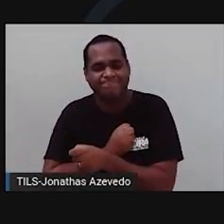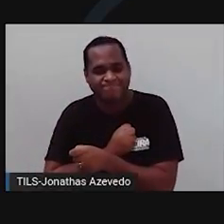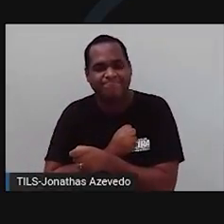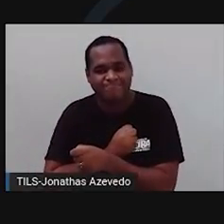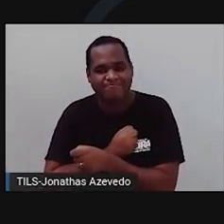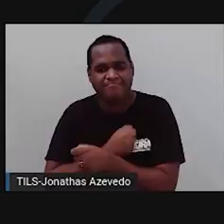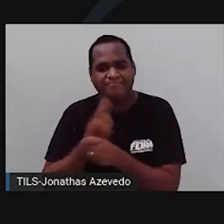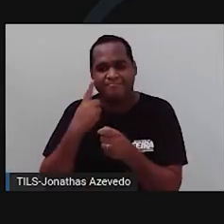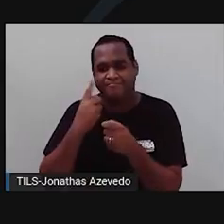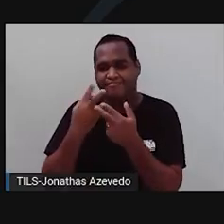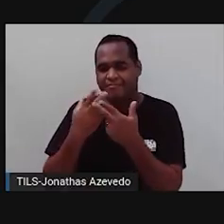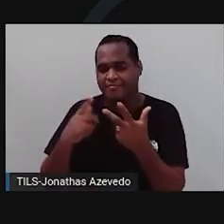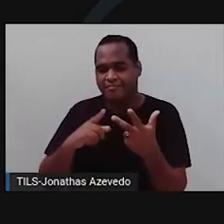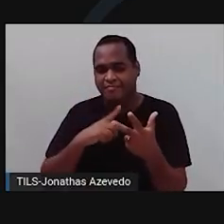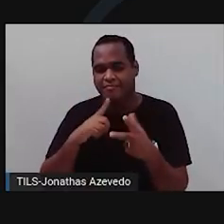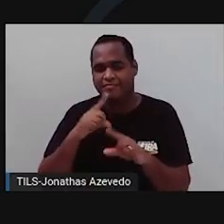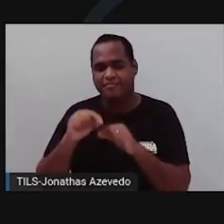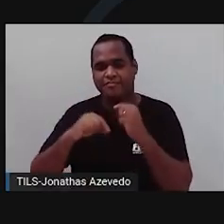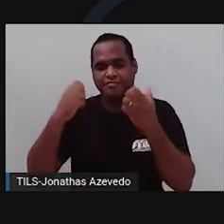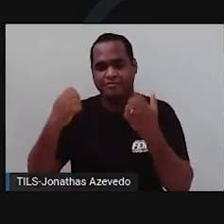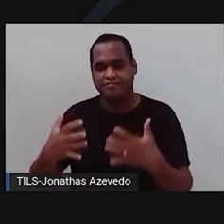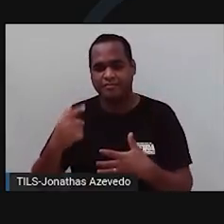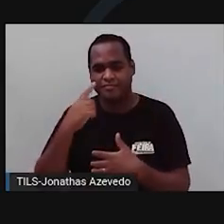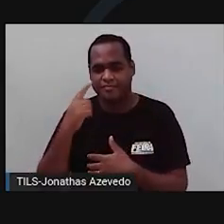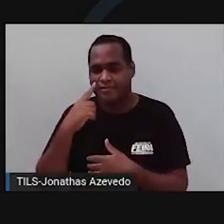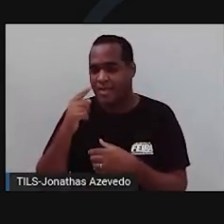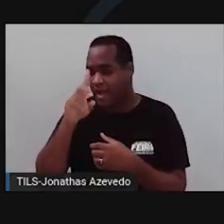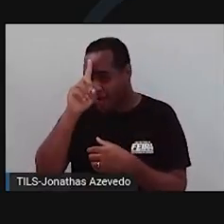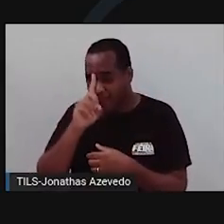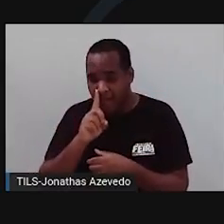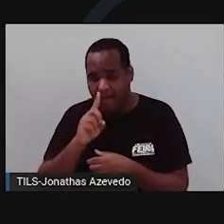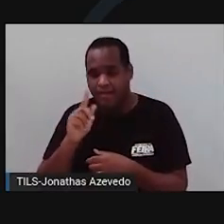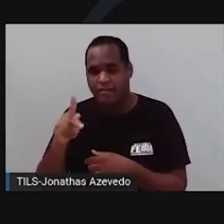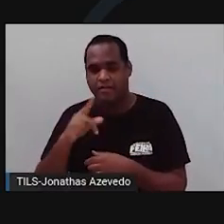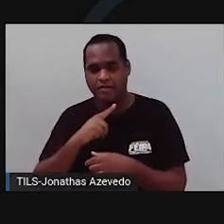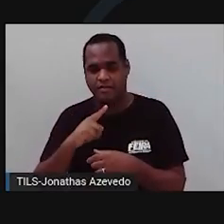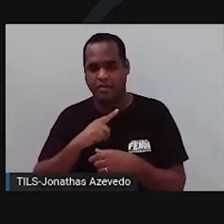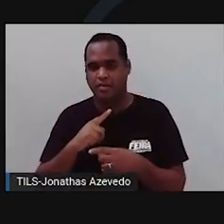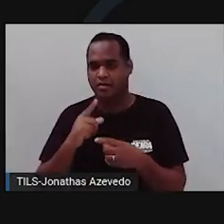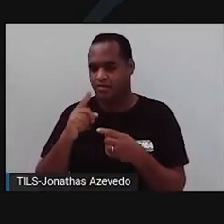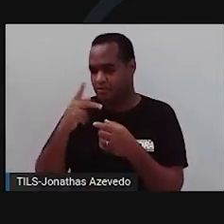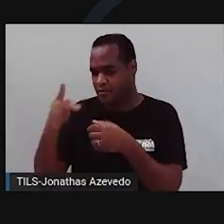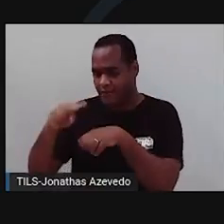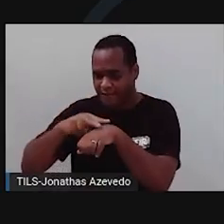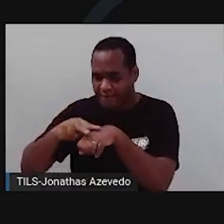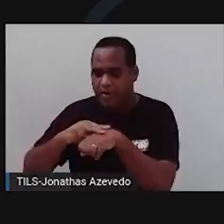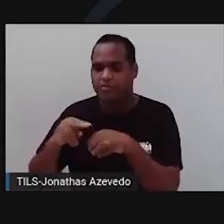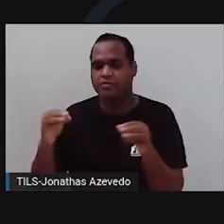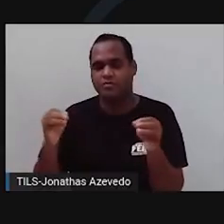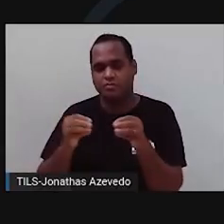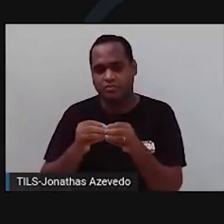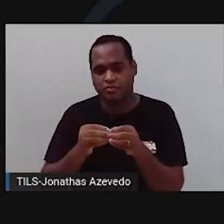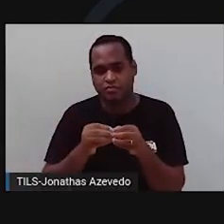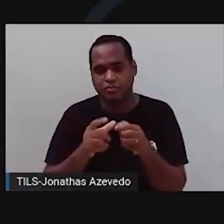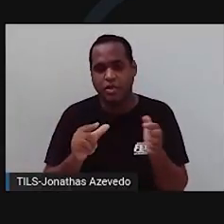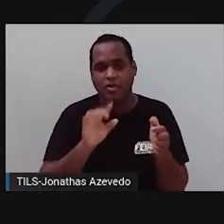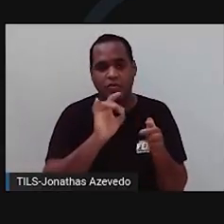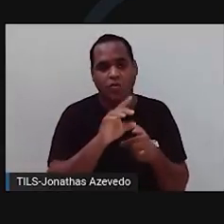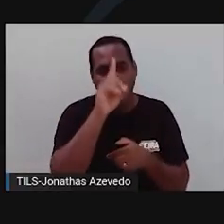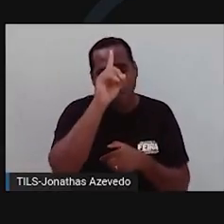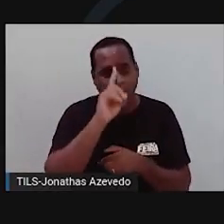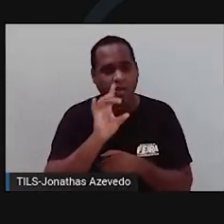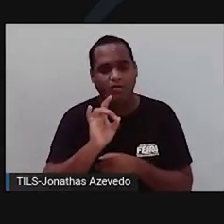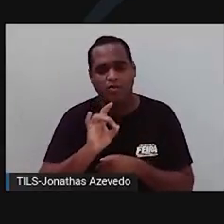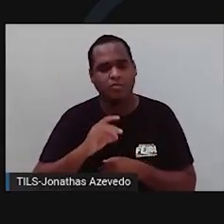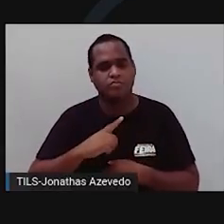experiências. Combinando uma espécie pura de ervilhas amarelas com uma espécie pura de ervilhas verdes, nasceram apenas ervilhas amarelas